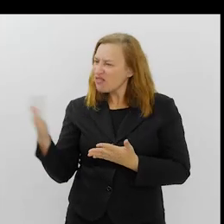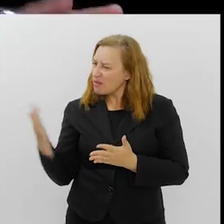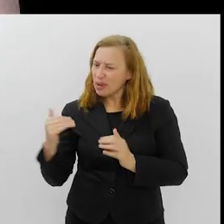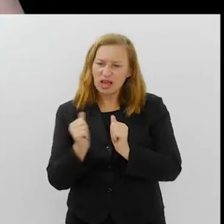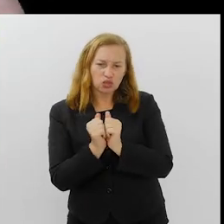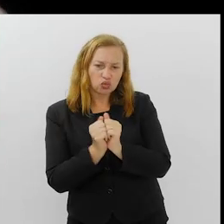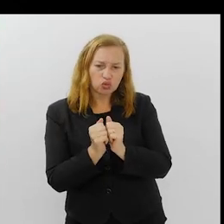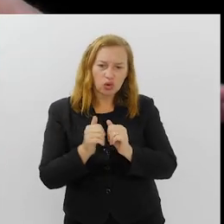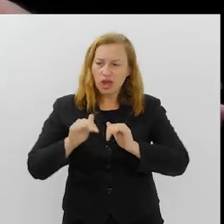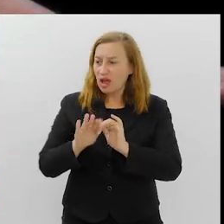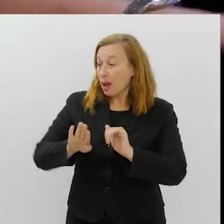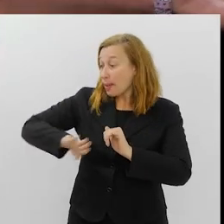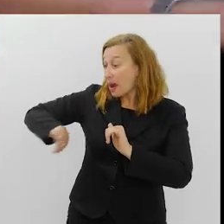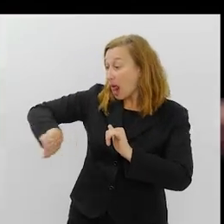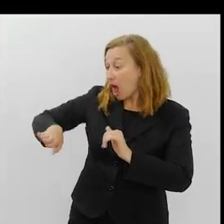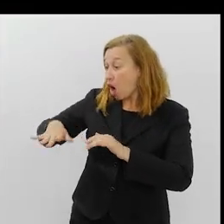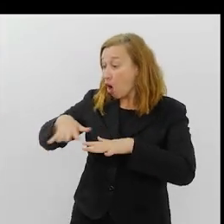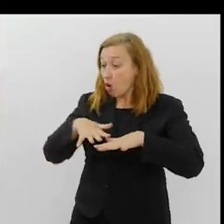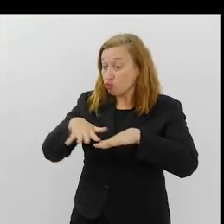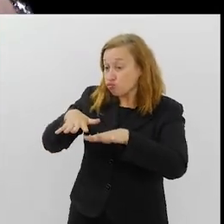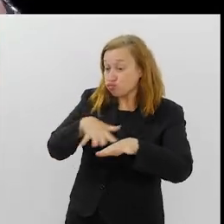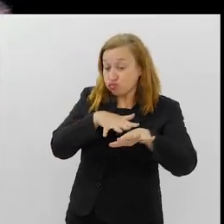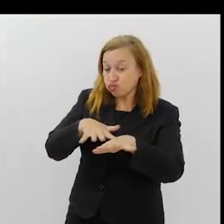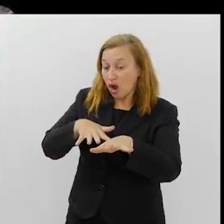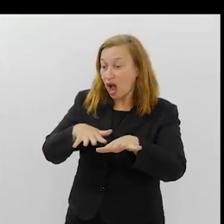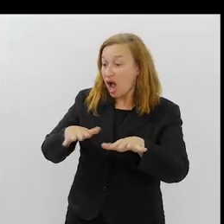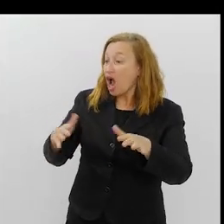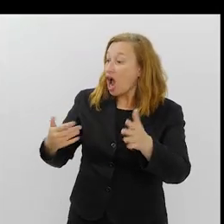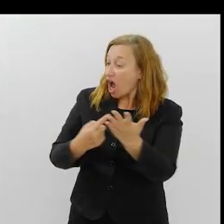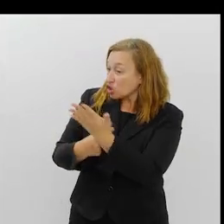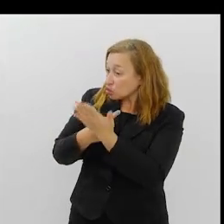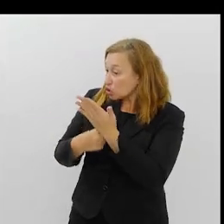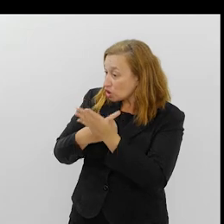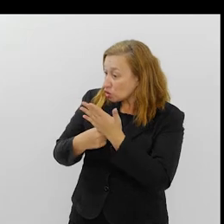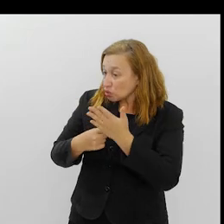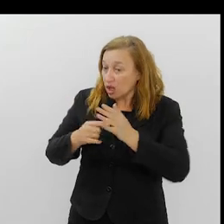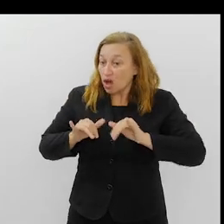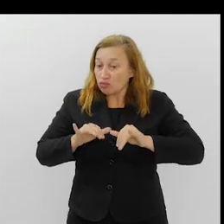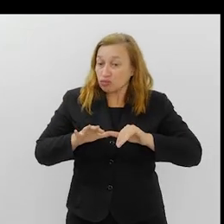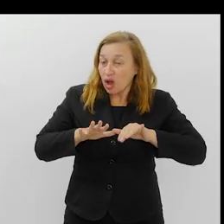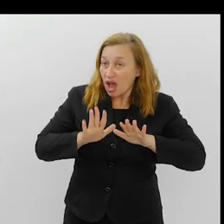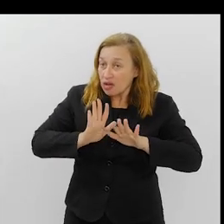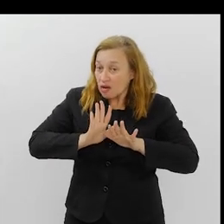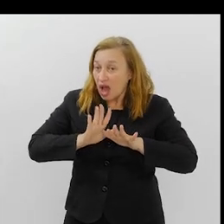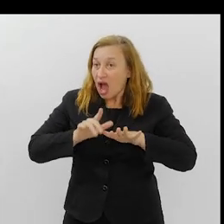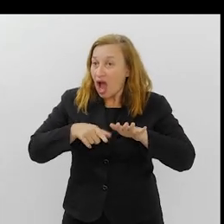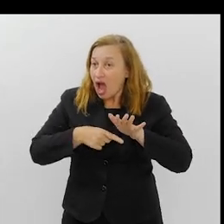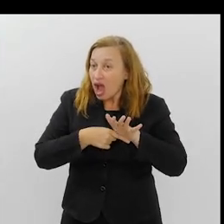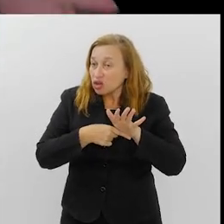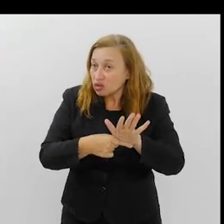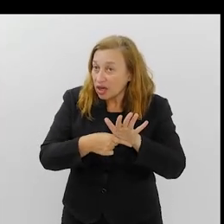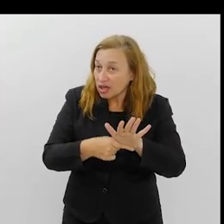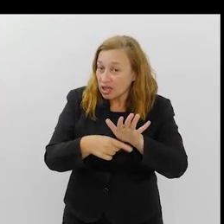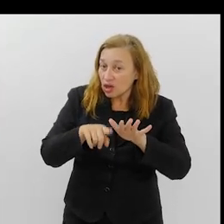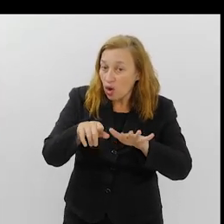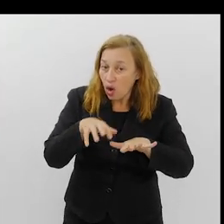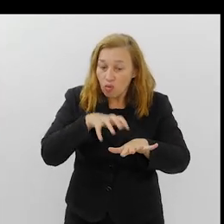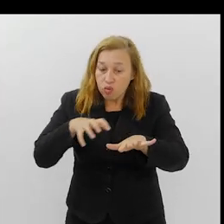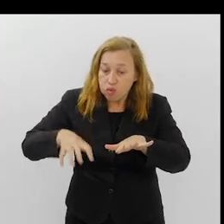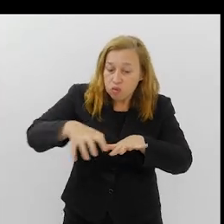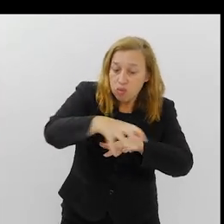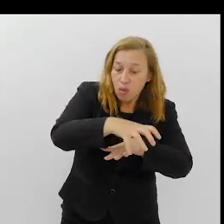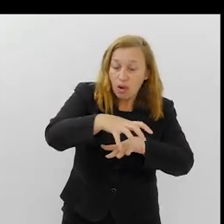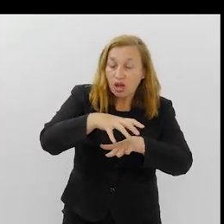fica para cá, sai para lá que vai passar o carro, ou ajuda aqui a empurrar essa alegoria que o negócio está feio, quebrou o